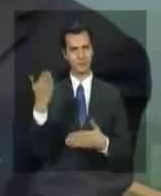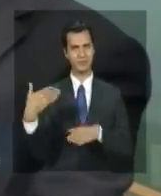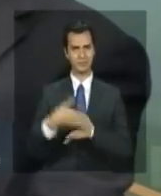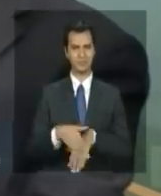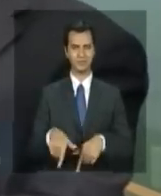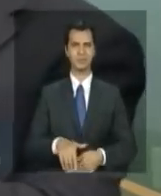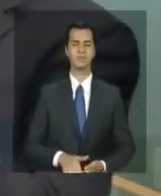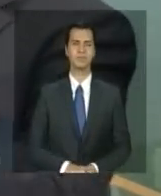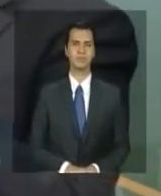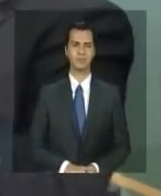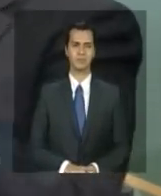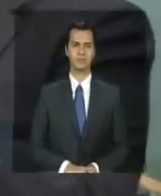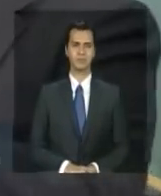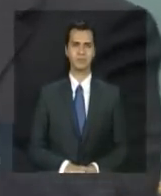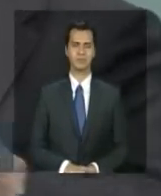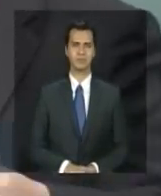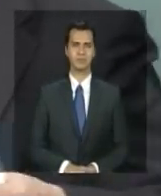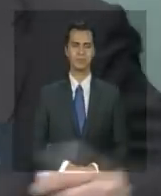vindo